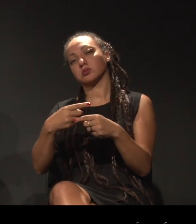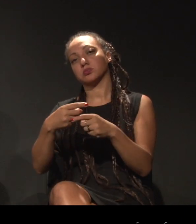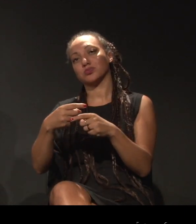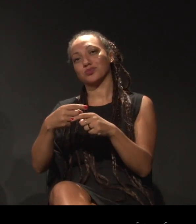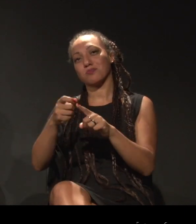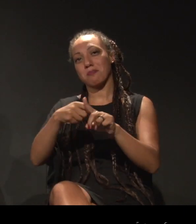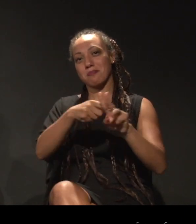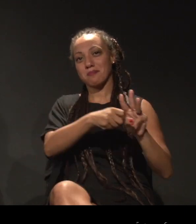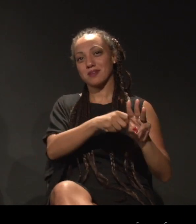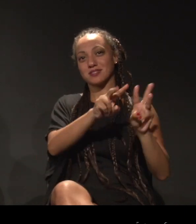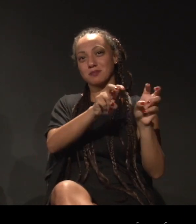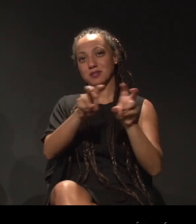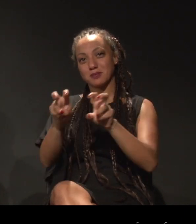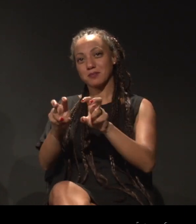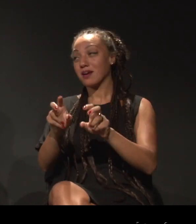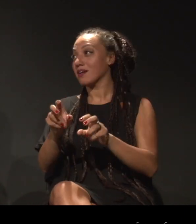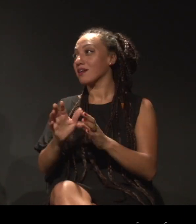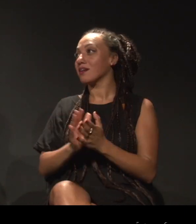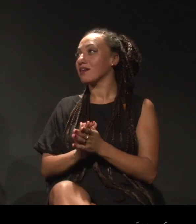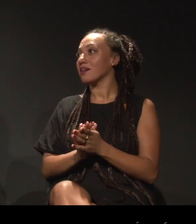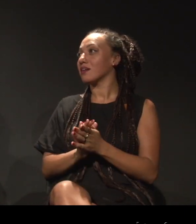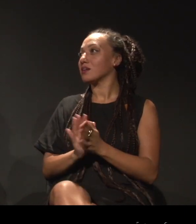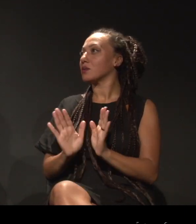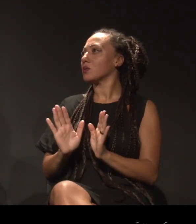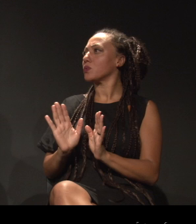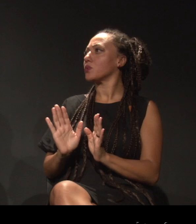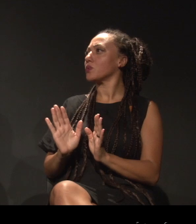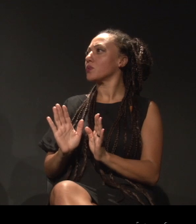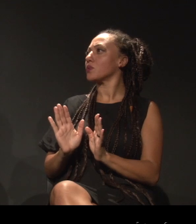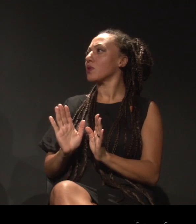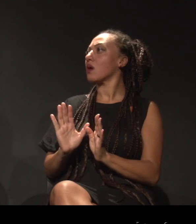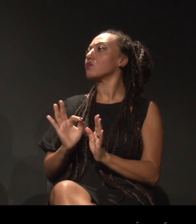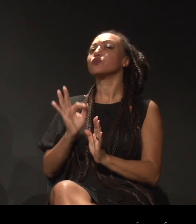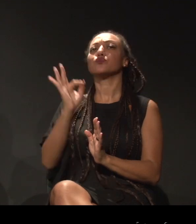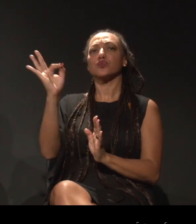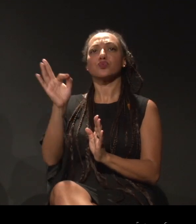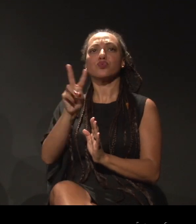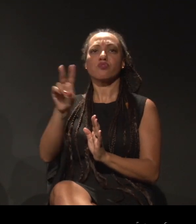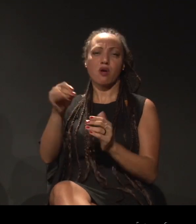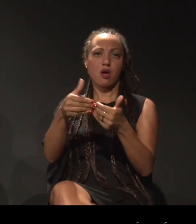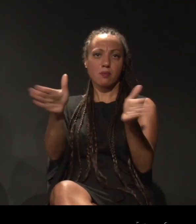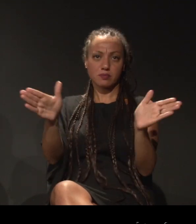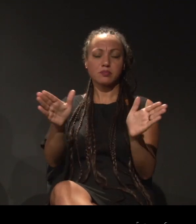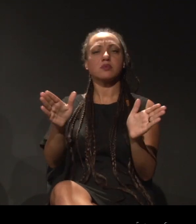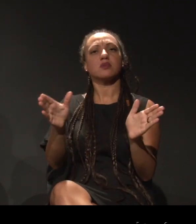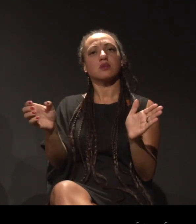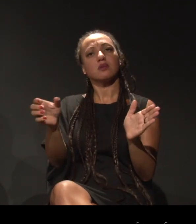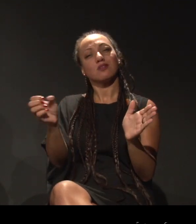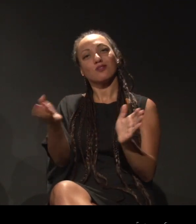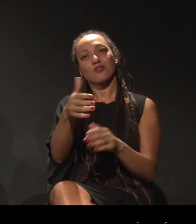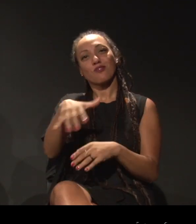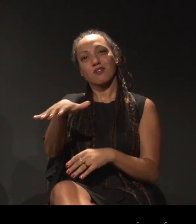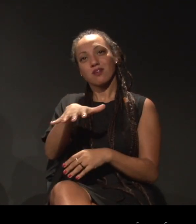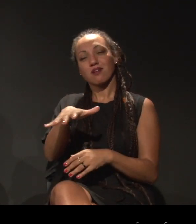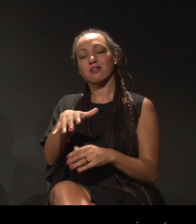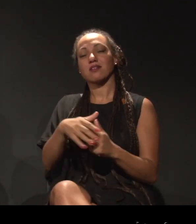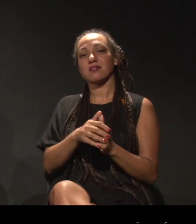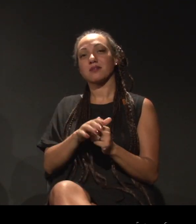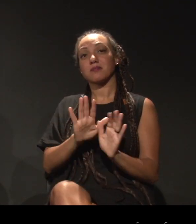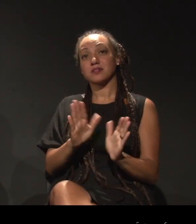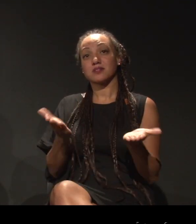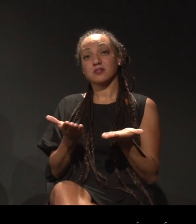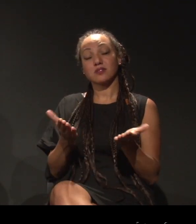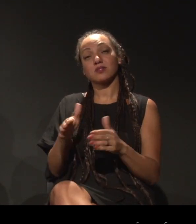Epa, epa, não? Ah, ok, ok, ok. Mas a gente vai estar abrindo daqui a pouquinho para uma nova área de expressão. E eu queria